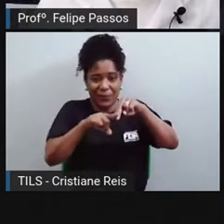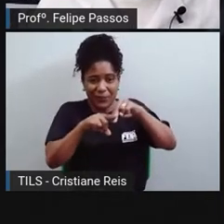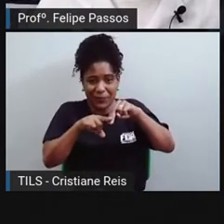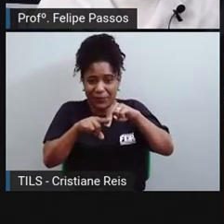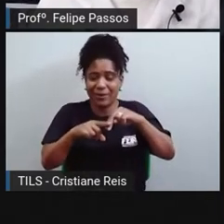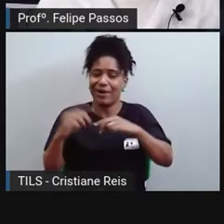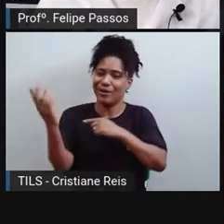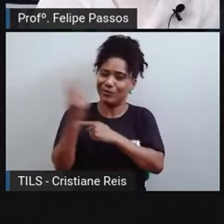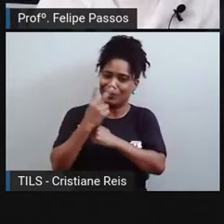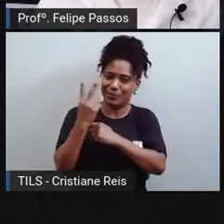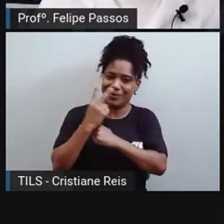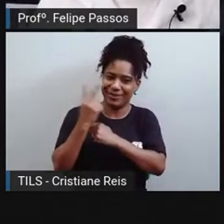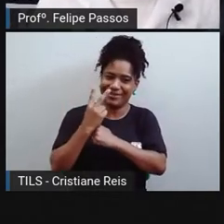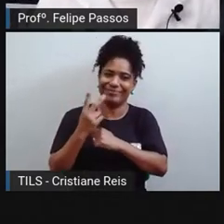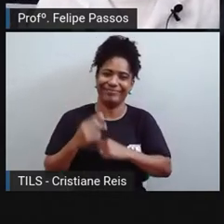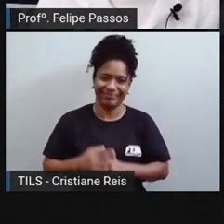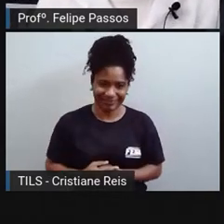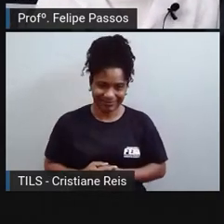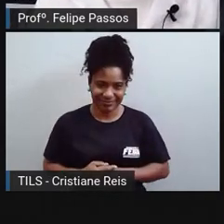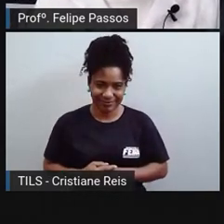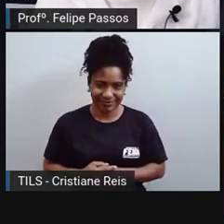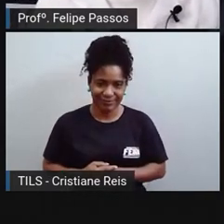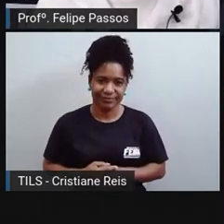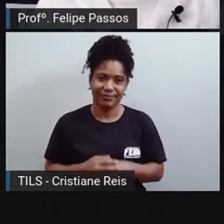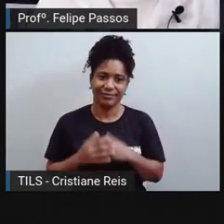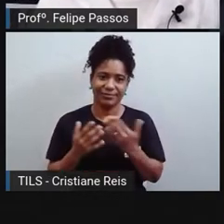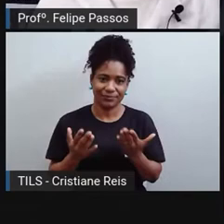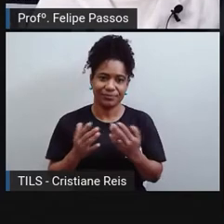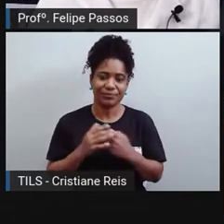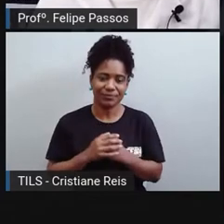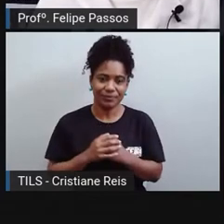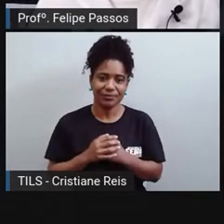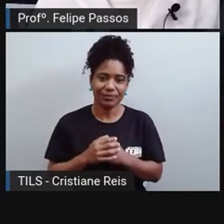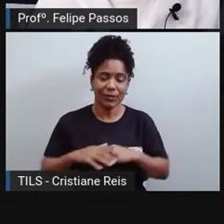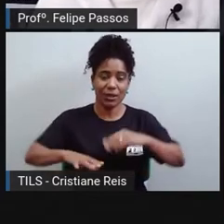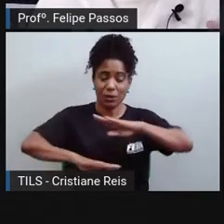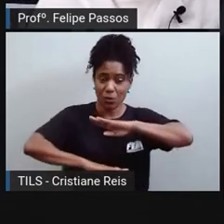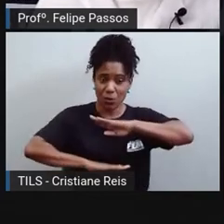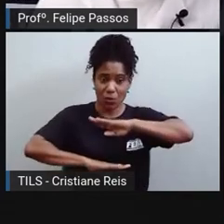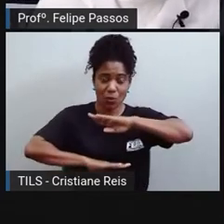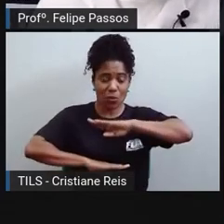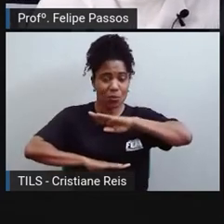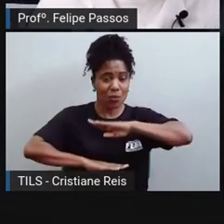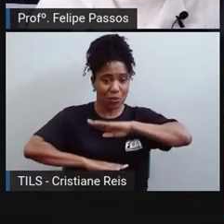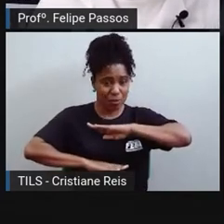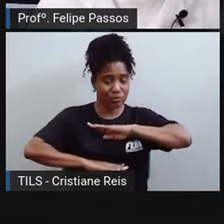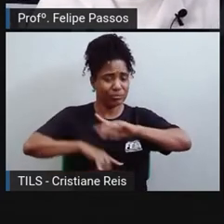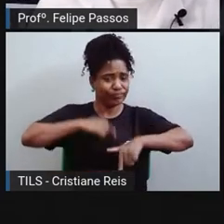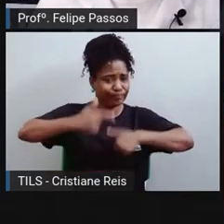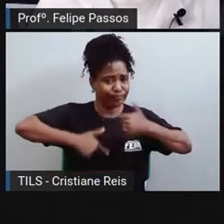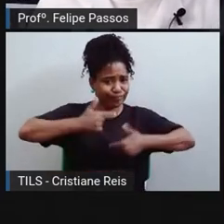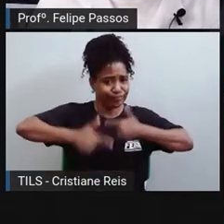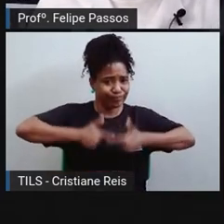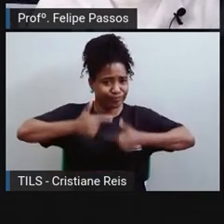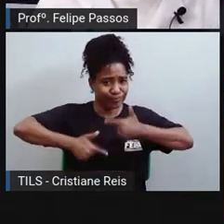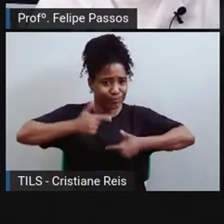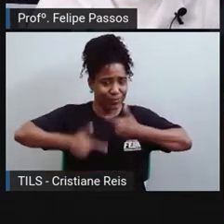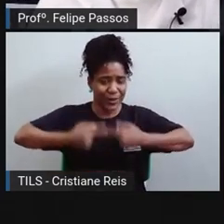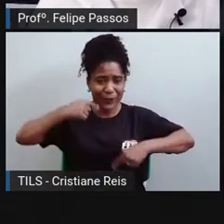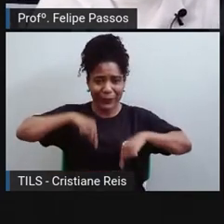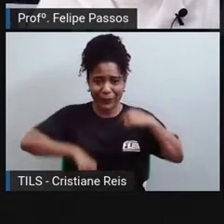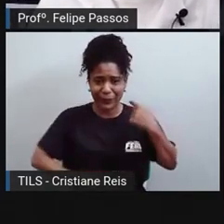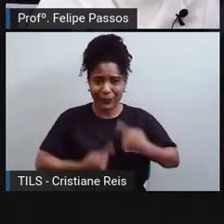O fogo. O fogo, ele é uma energia, basicamente, e que é uma ferramenta para o ser humano.